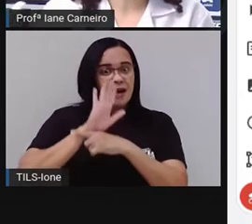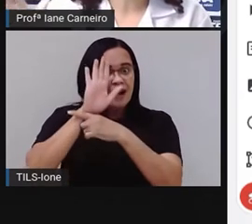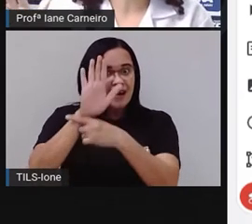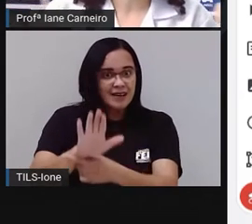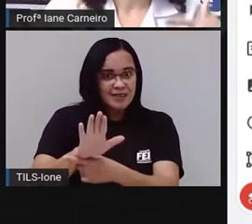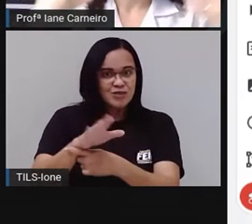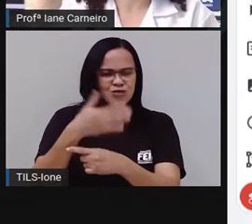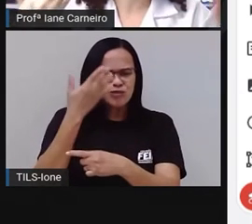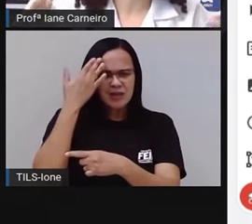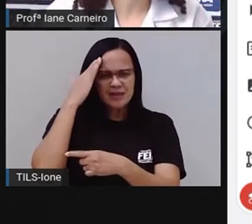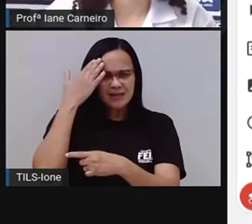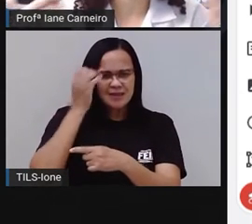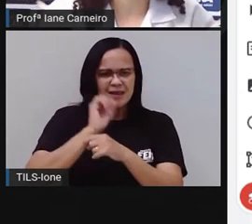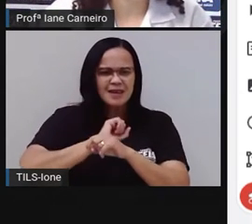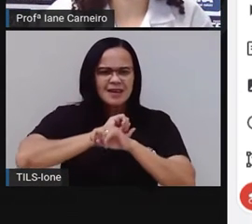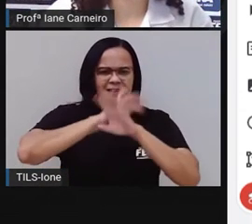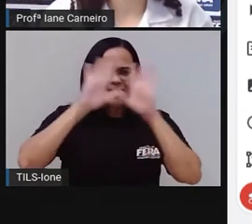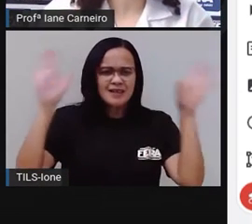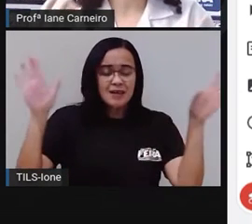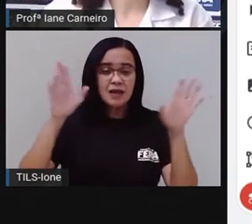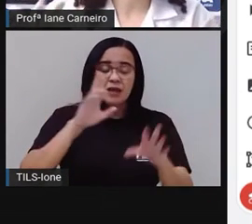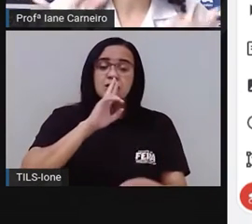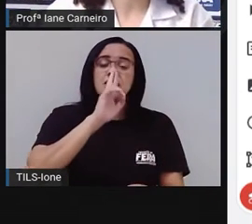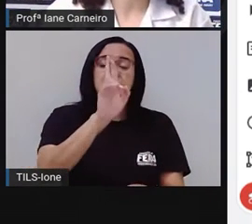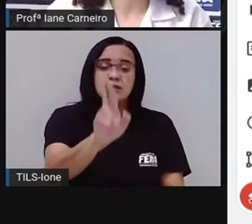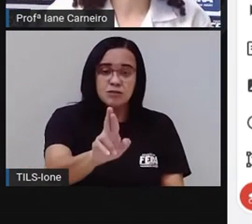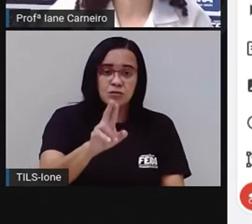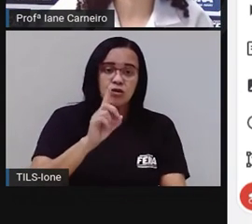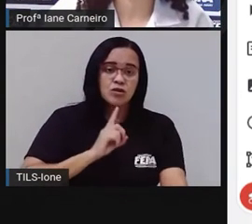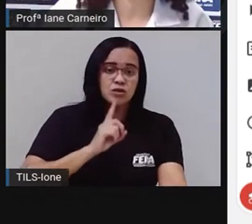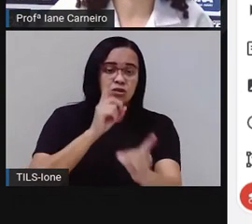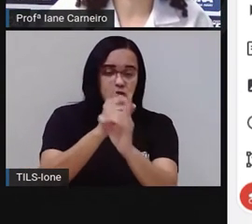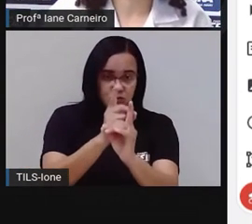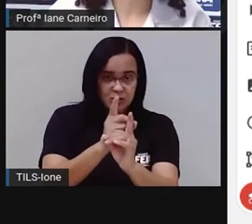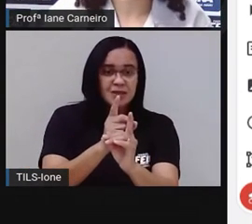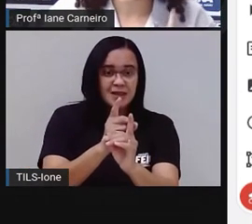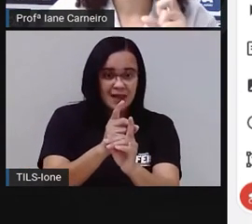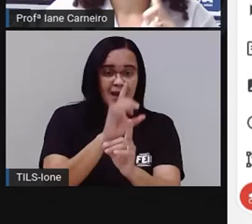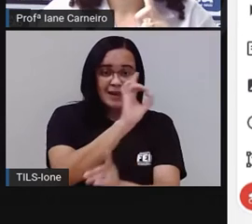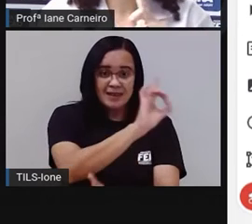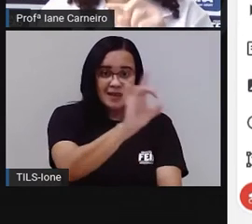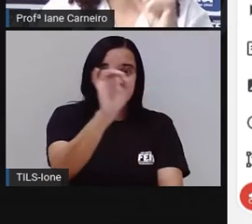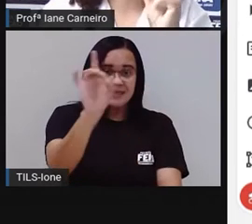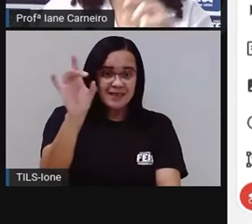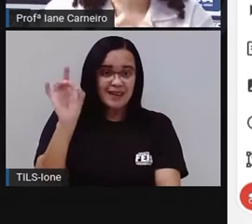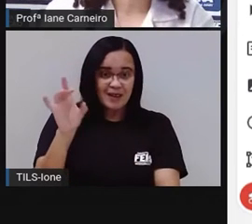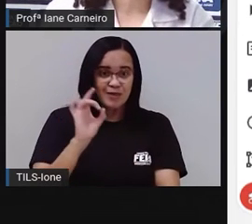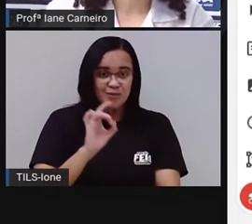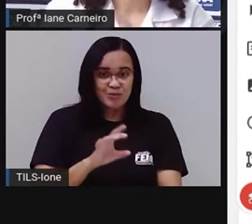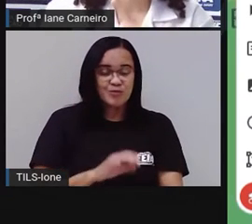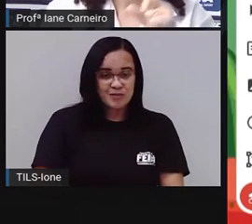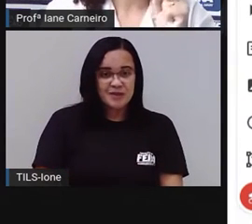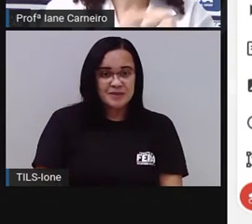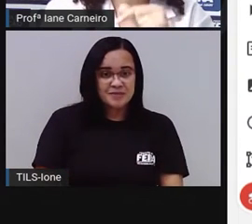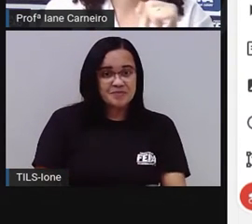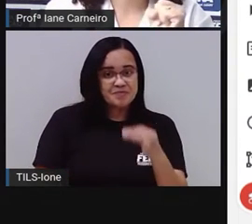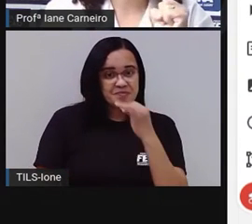todo do livro a encontrar a resposta adequada pra cada uma das adivistas, certo? A Pró trouxe outra